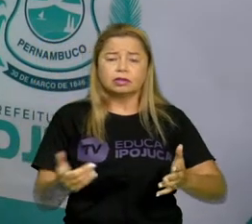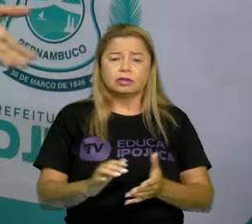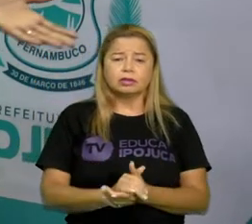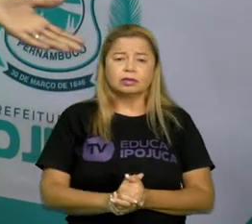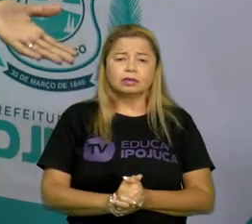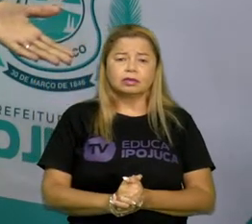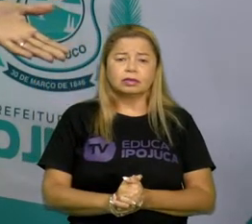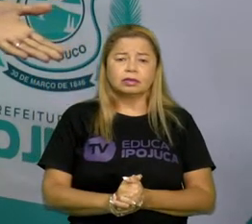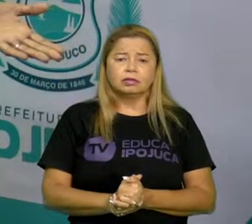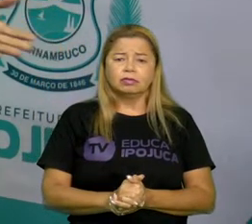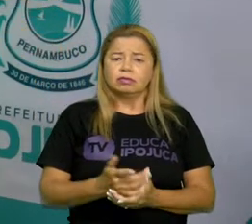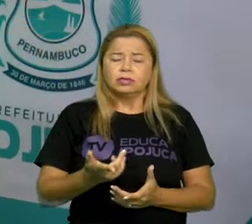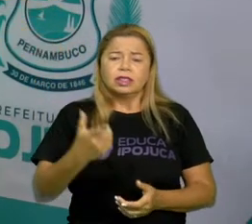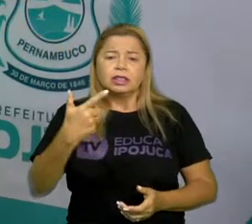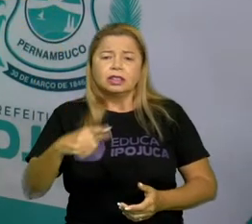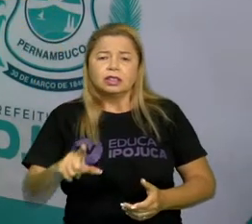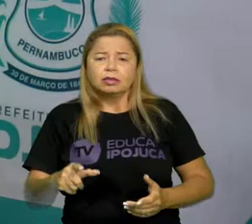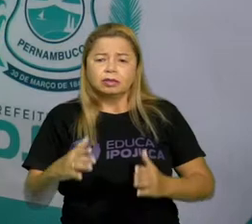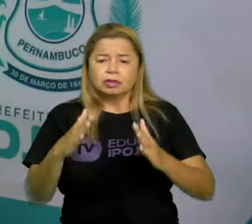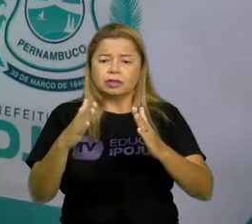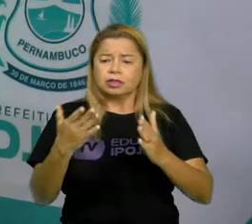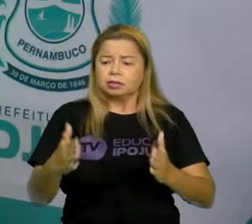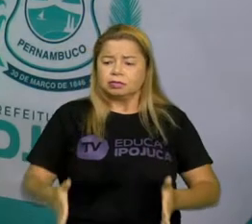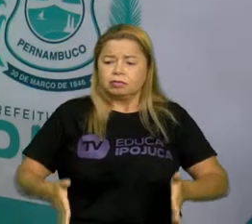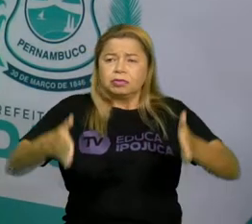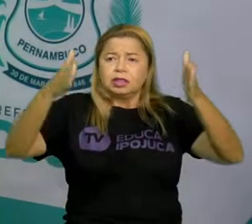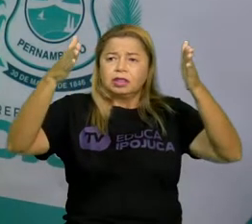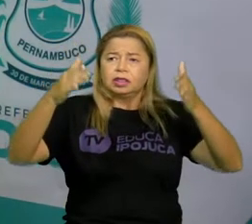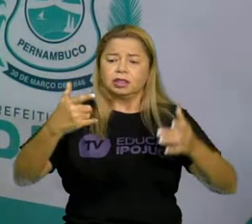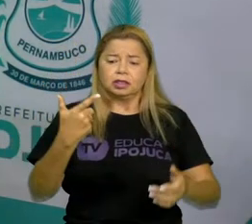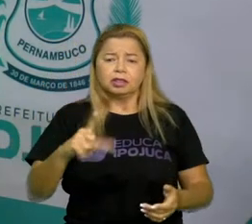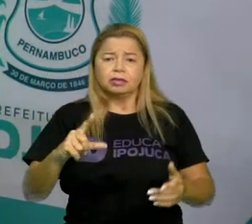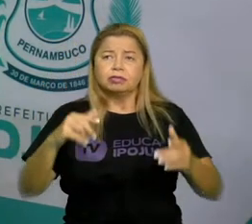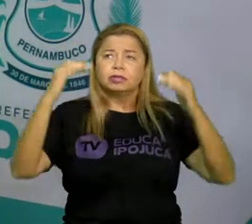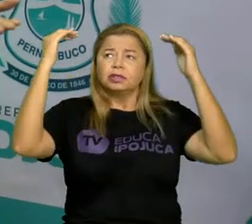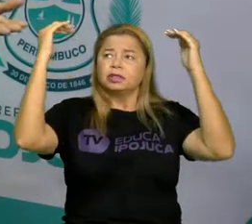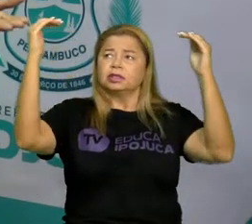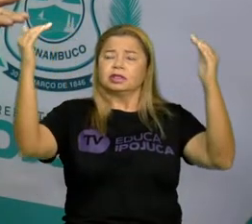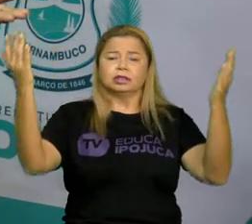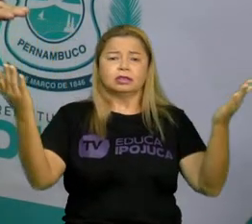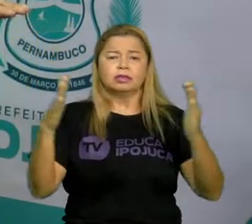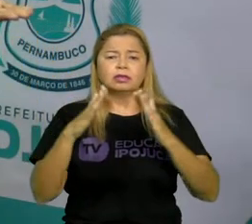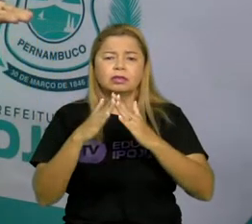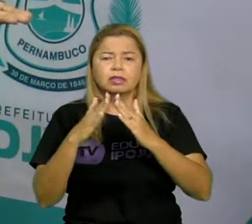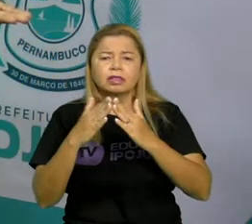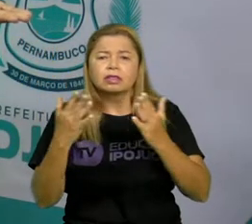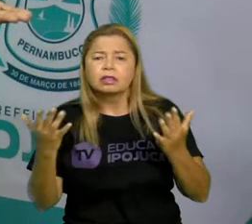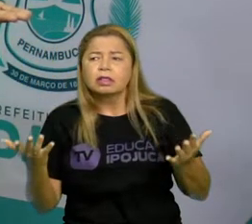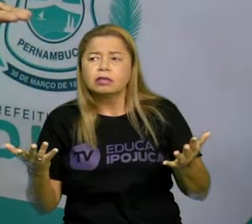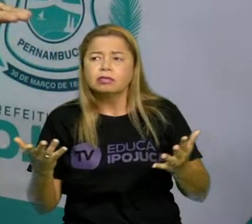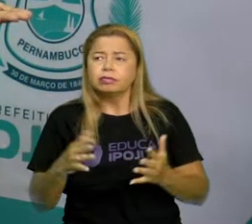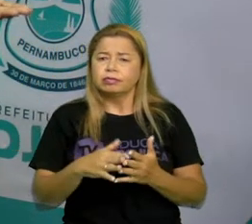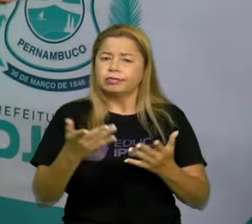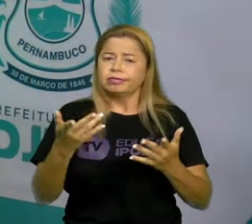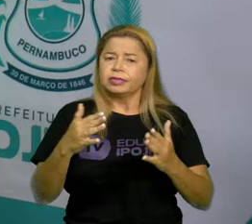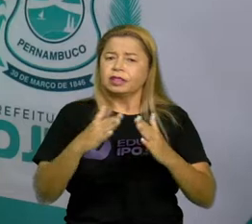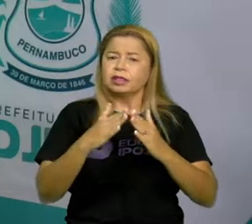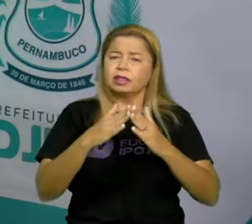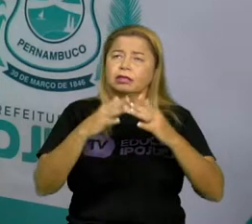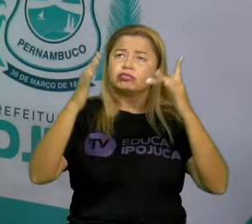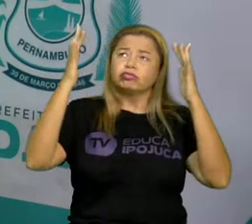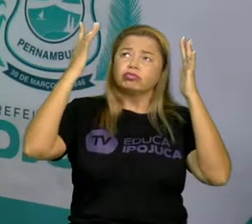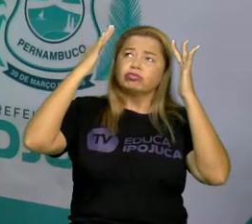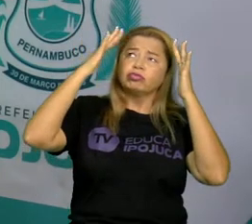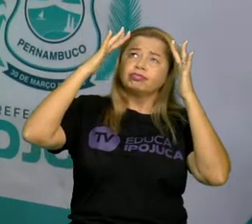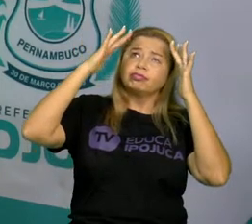Sem parede, sem teto? Que tipo de casa é isso? A não ser que seja aquela casa de faz de conta, que a gente